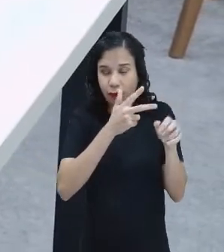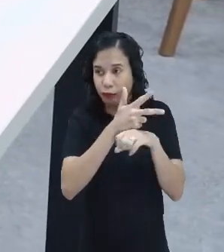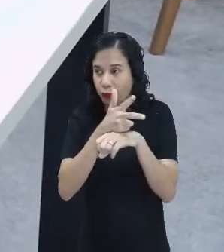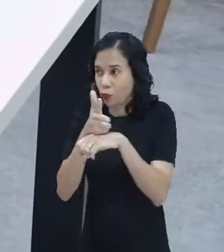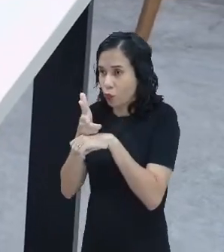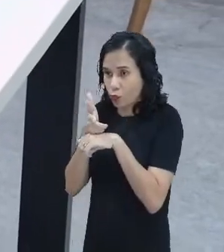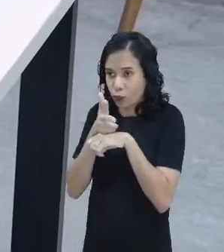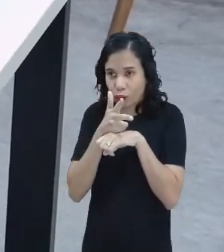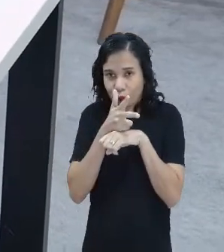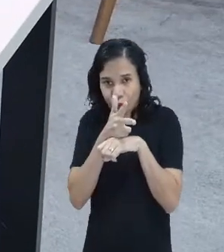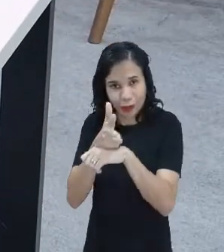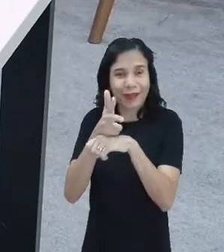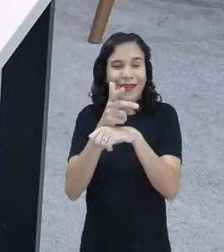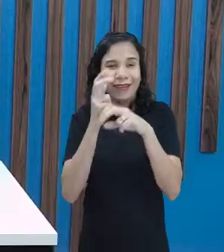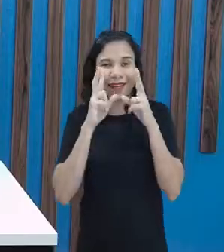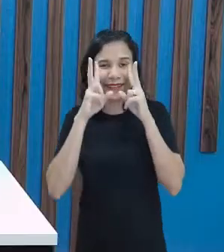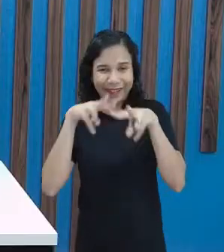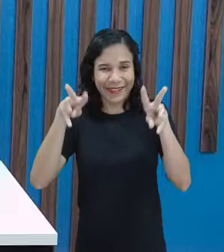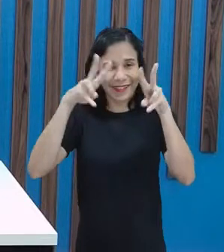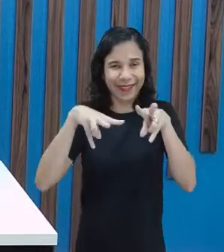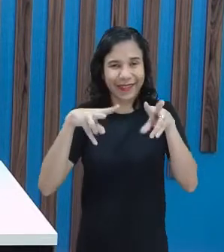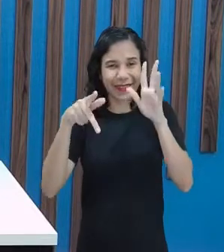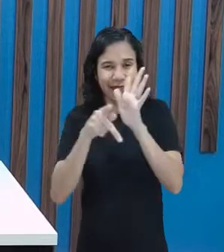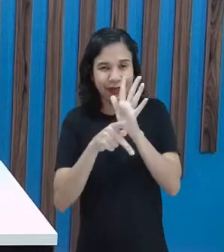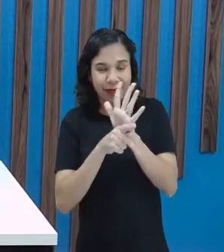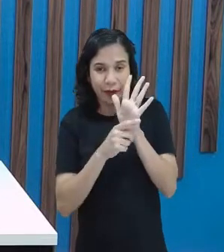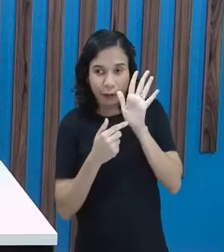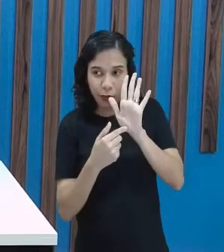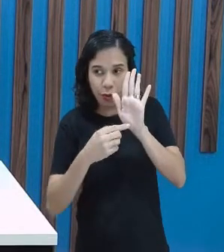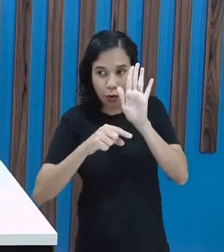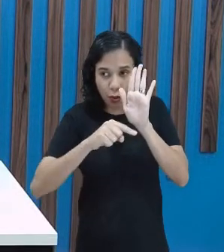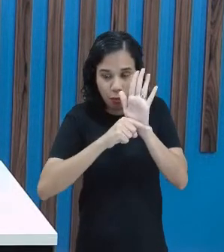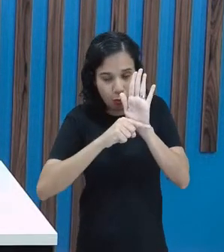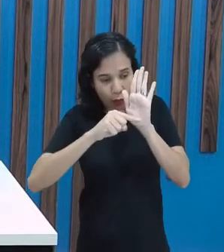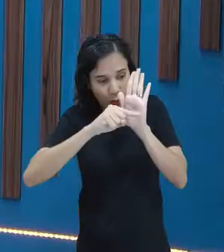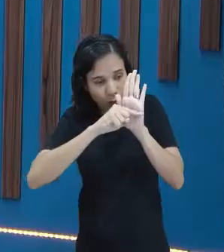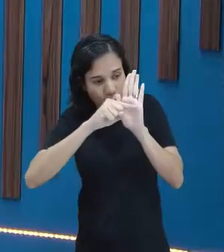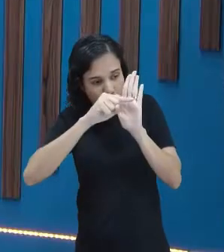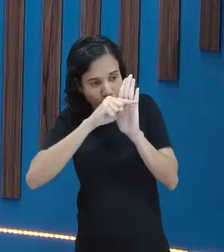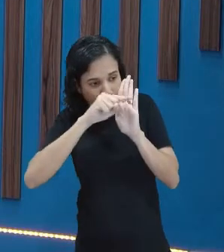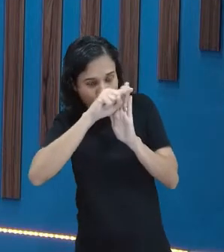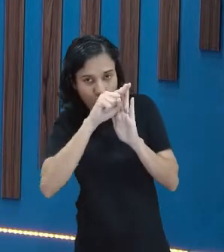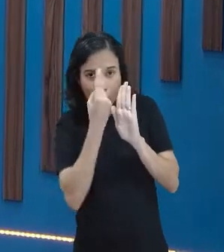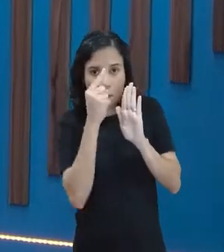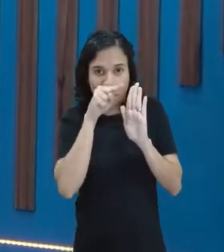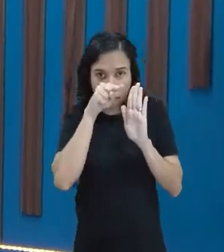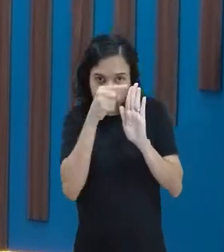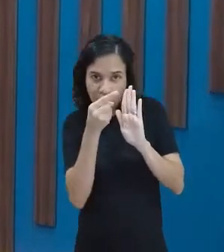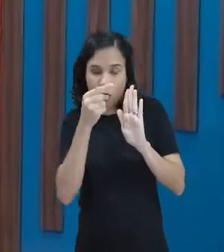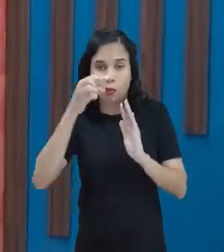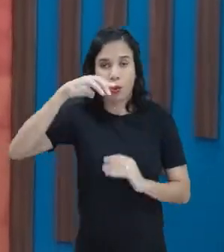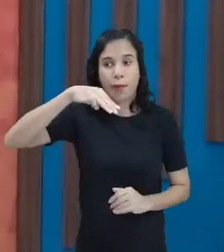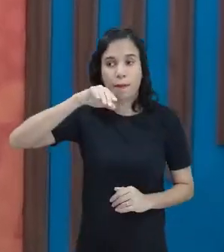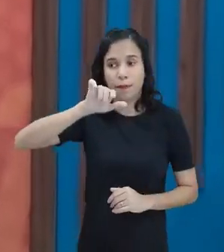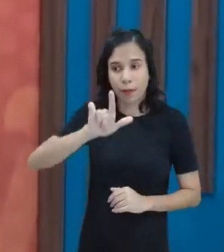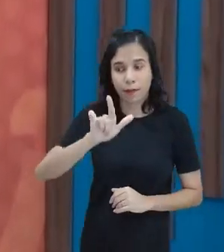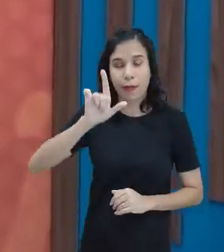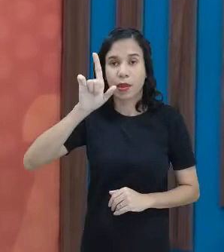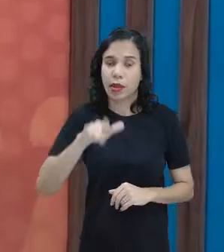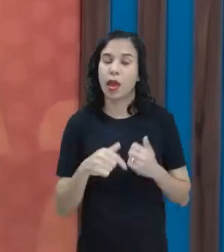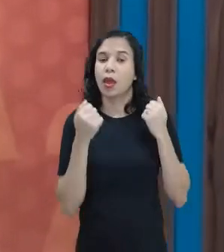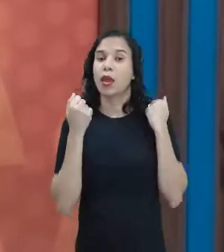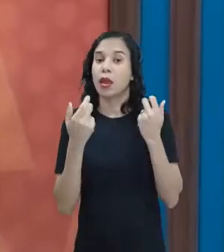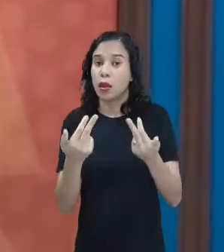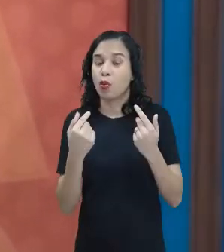chegar aqui pra perto. Se vocês observarem, ela tá marcando aqui 1000 ml, que é o